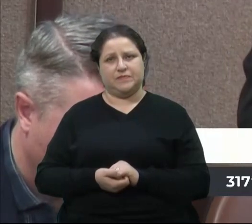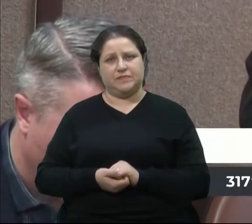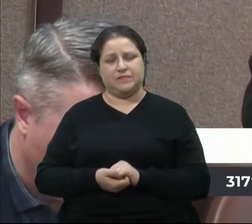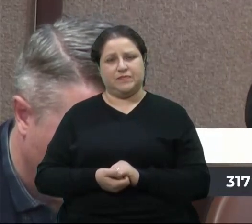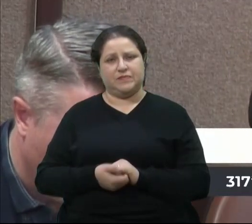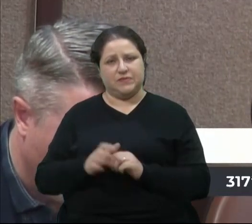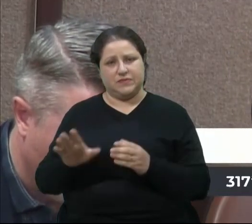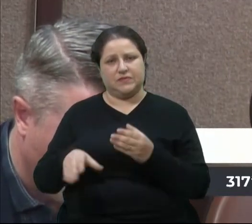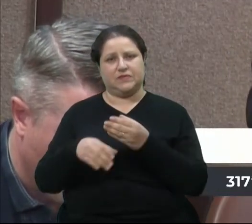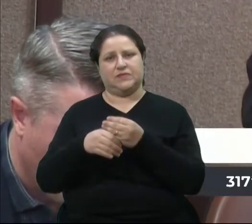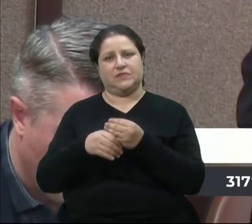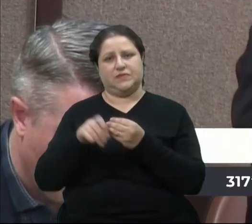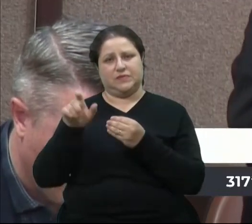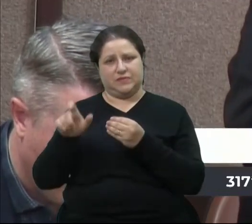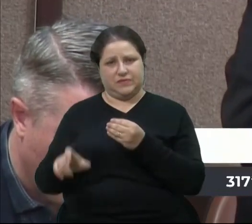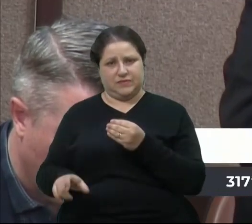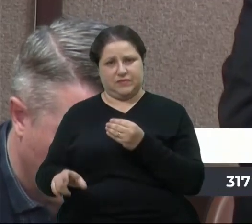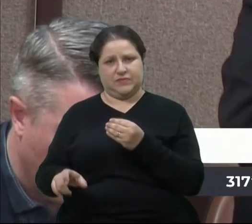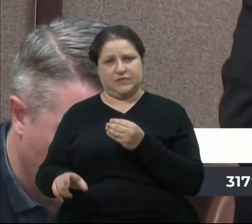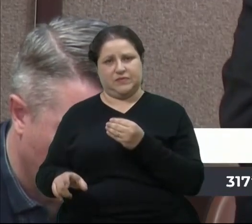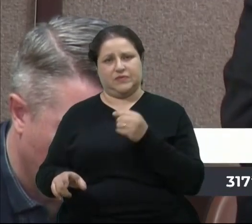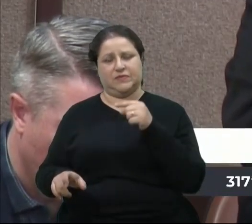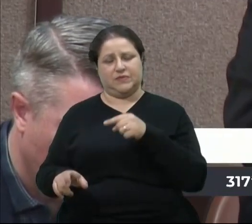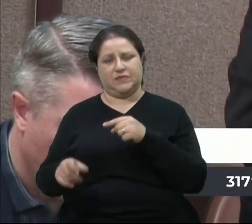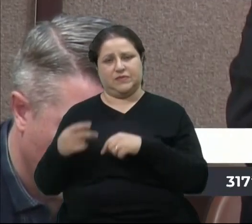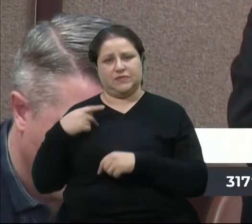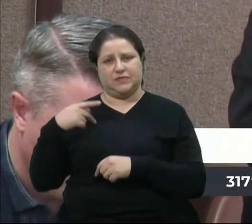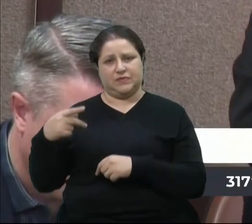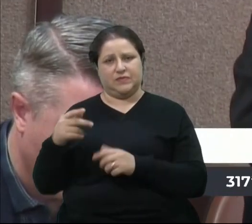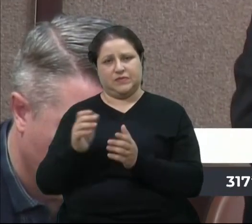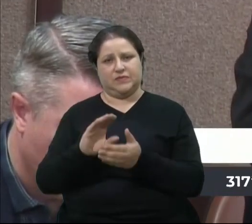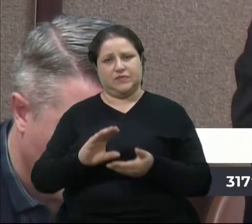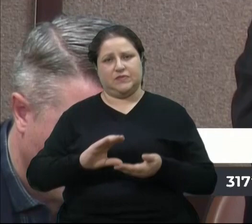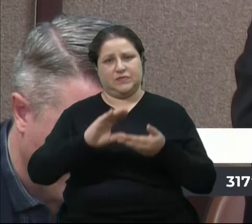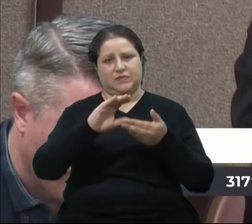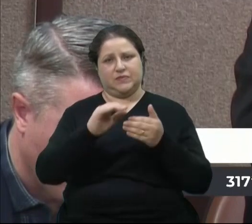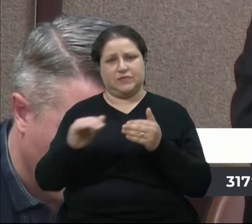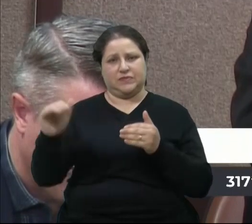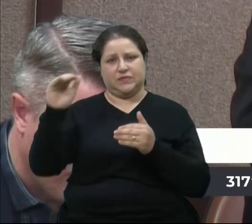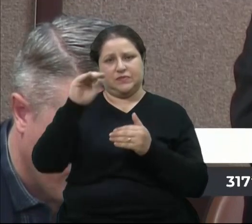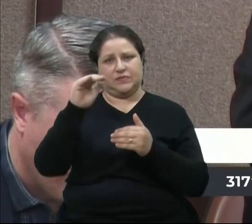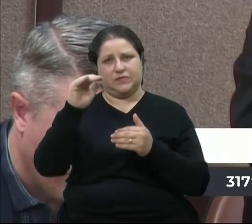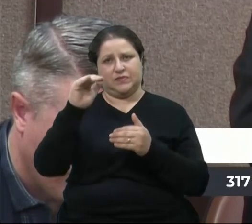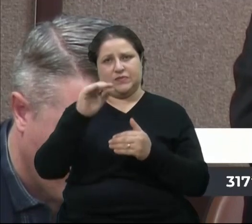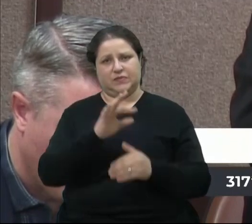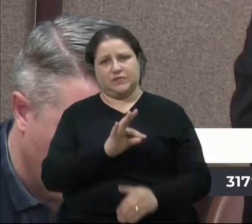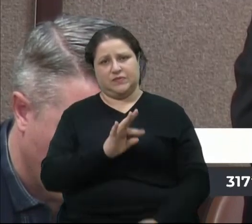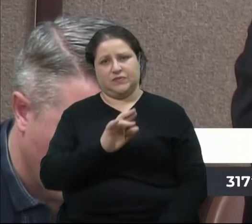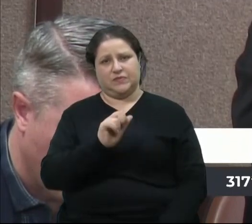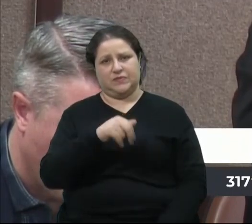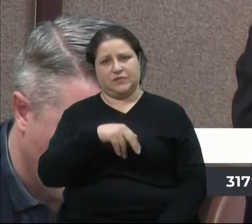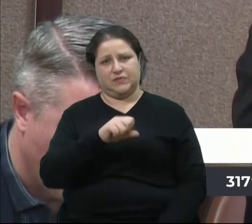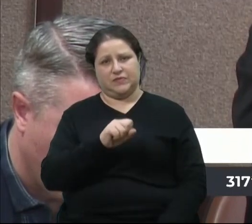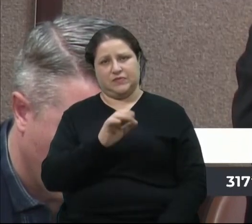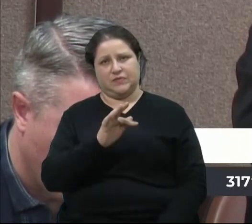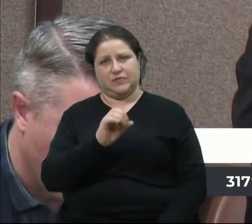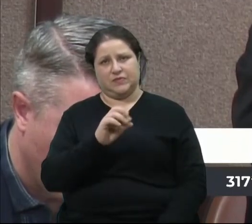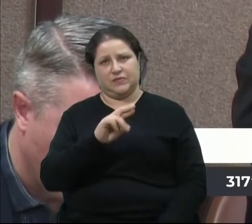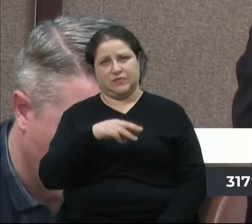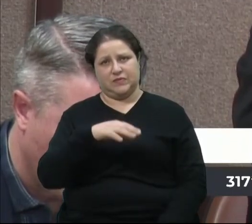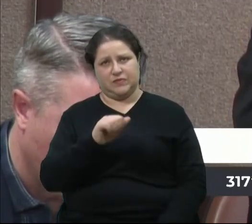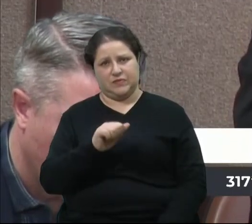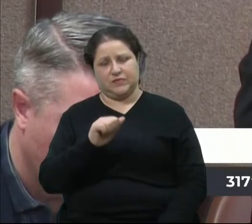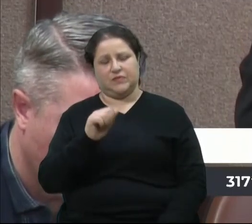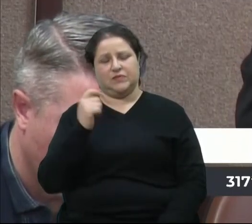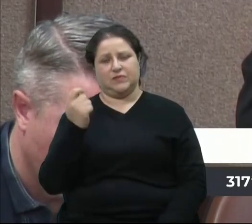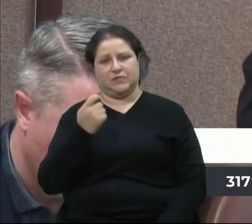Adicionalmente, o Sr. Daniel Raul Randon é presidente do Conselho Superior do Transforma RS, o hub colaborativo que